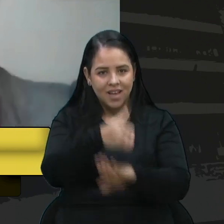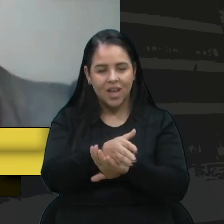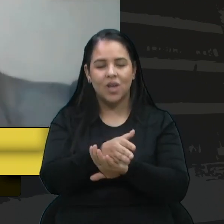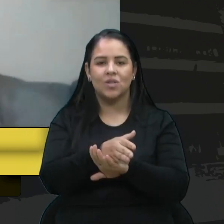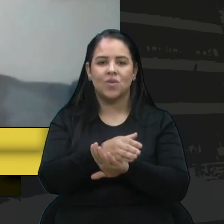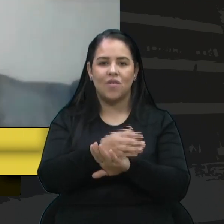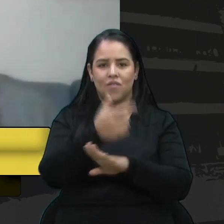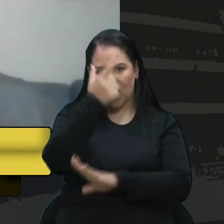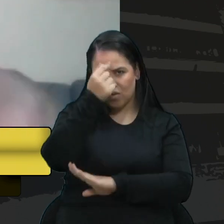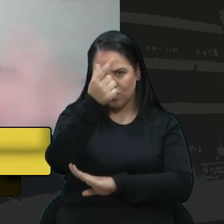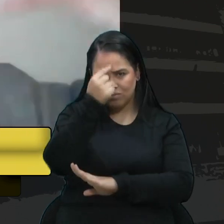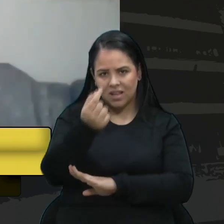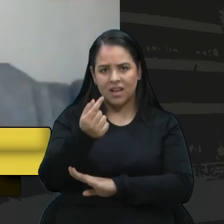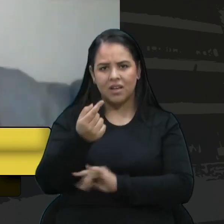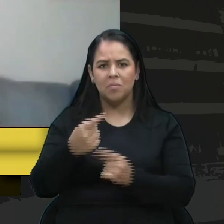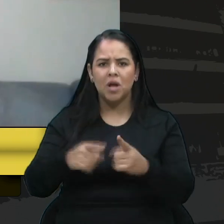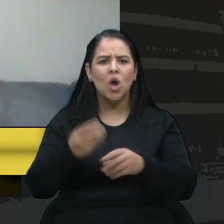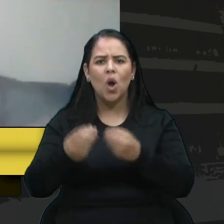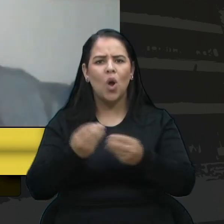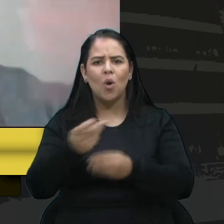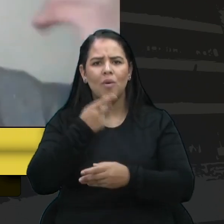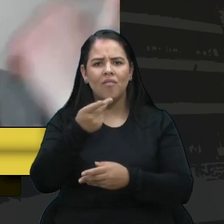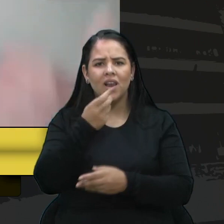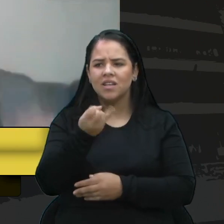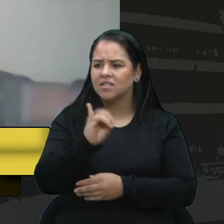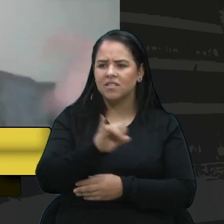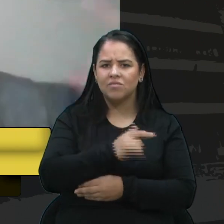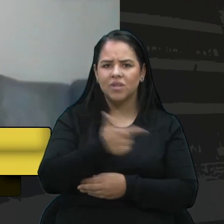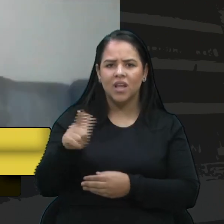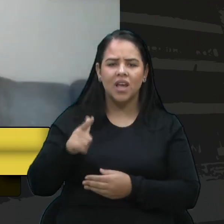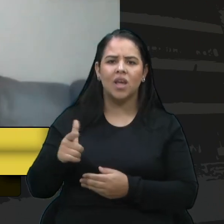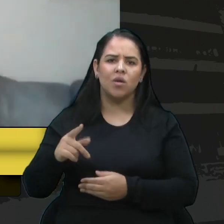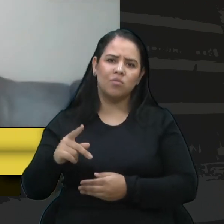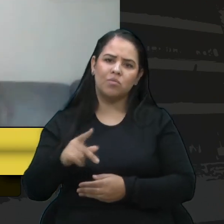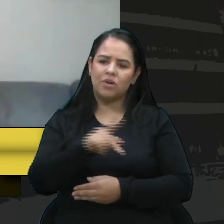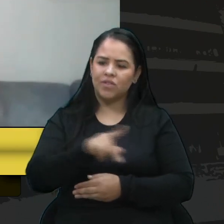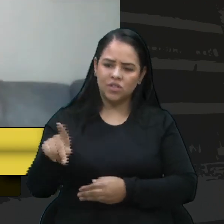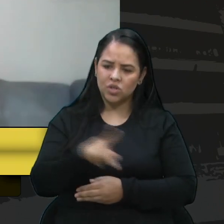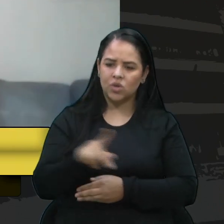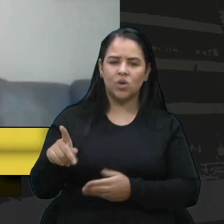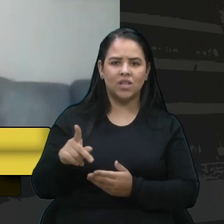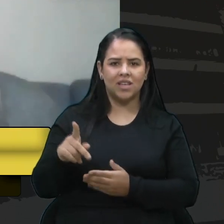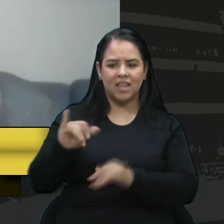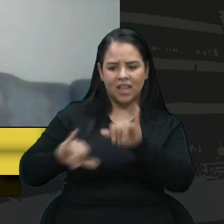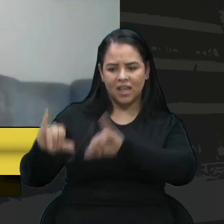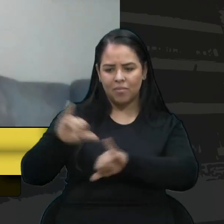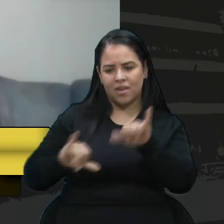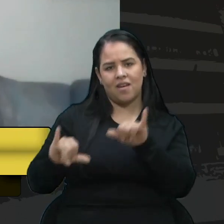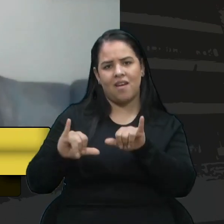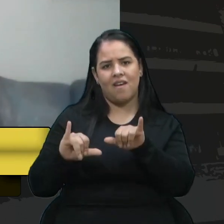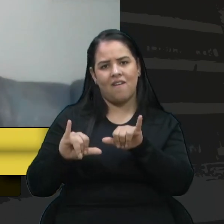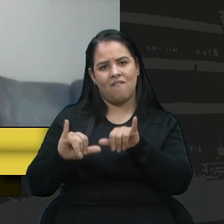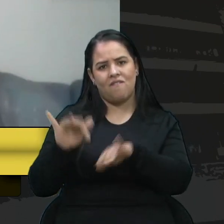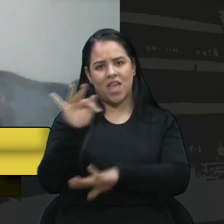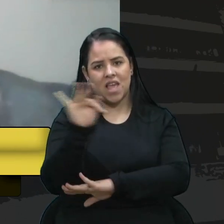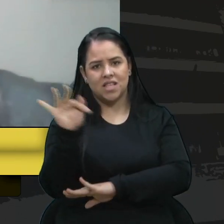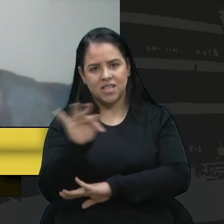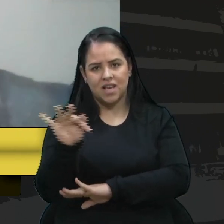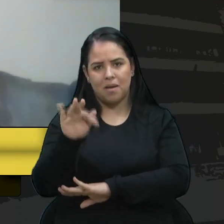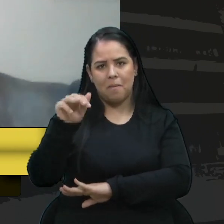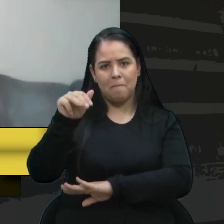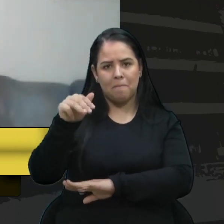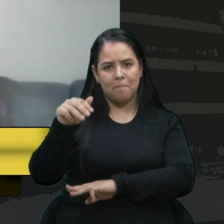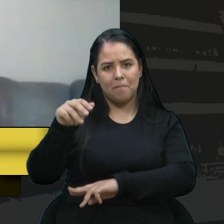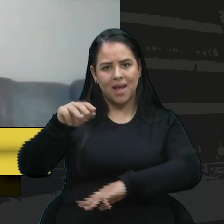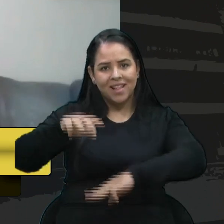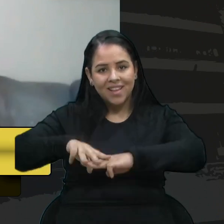Mas como é que nós vamos falar que eles vão conseguir se eles não têm professores de química, física, matemática? E não tem professor por quê? Porque não vale a